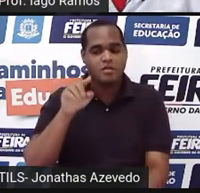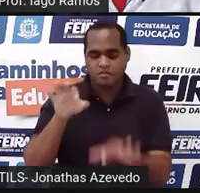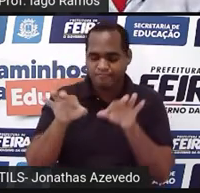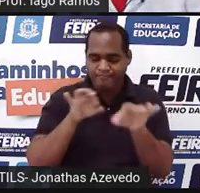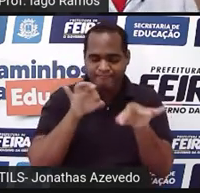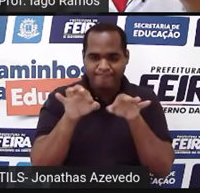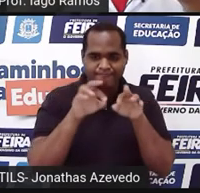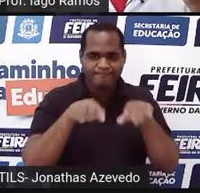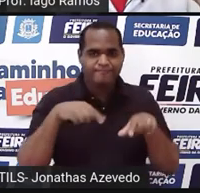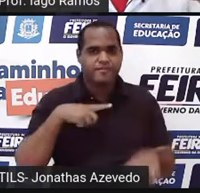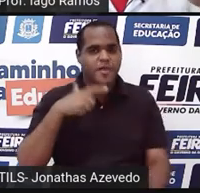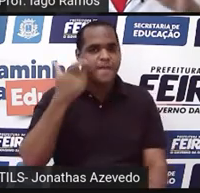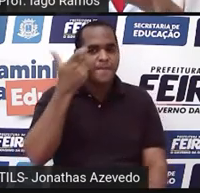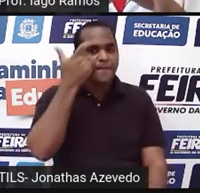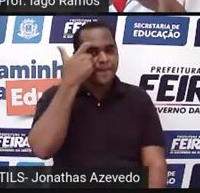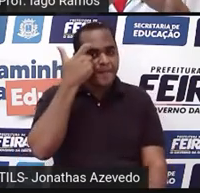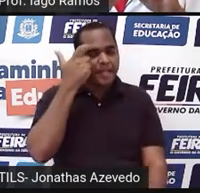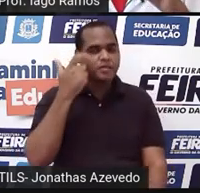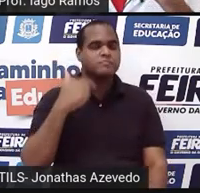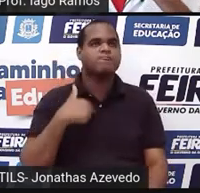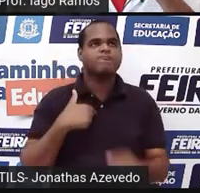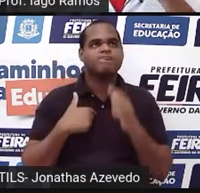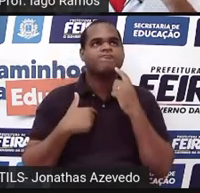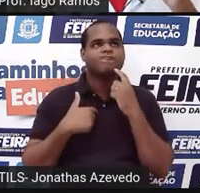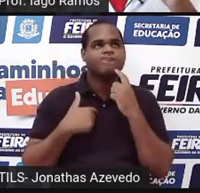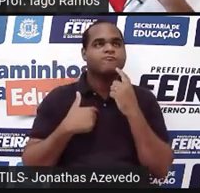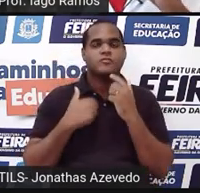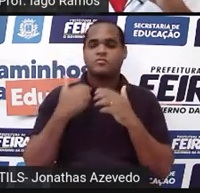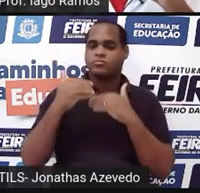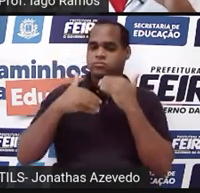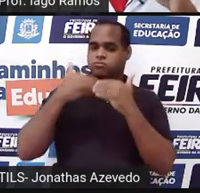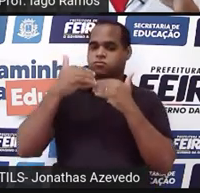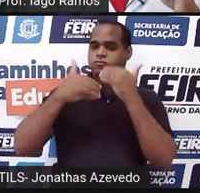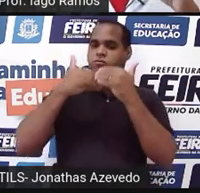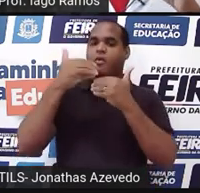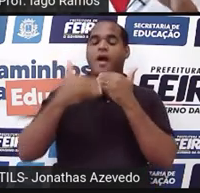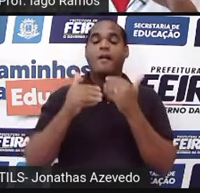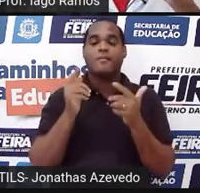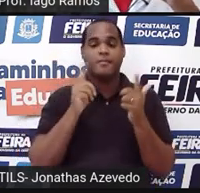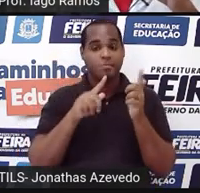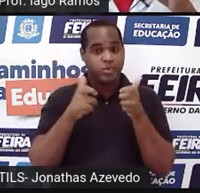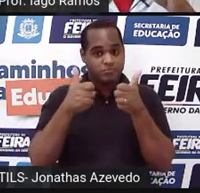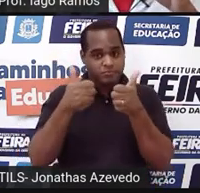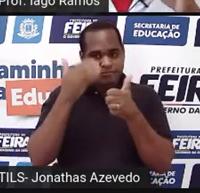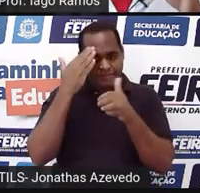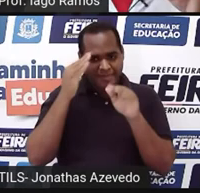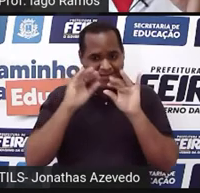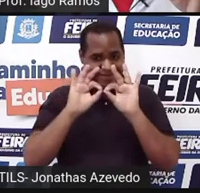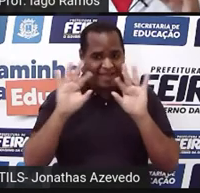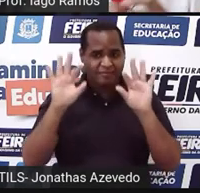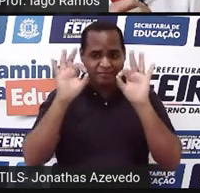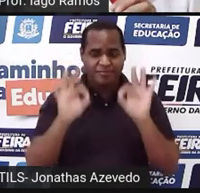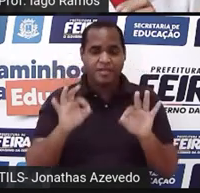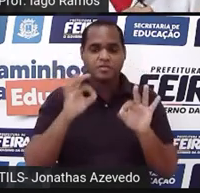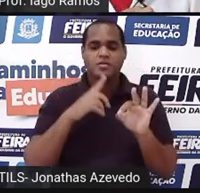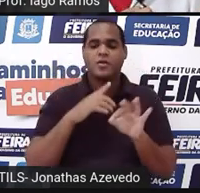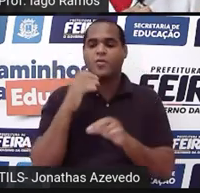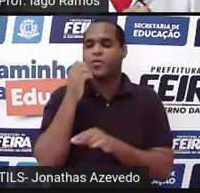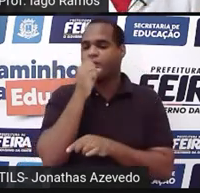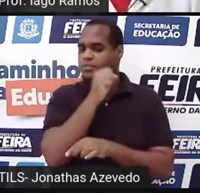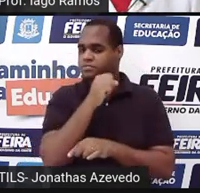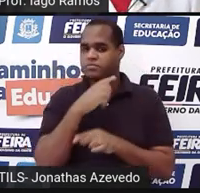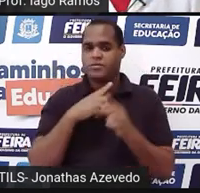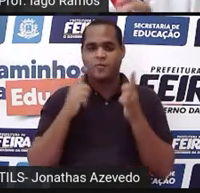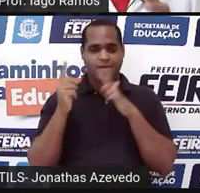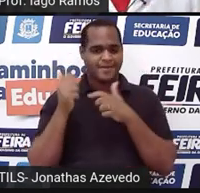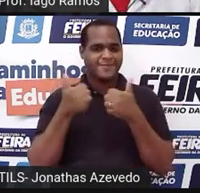E já faz todo esse processo. E ele, se bem feitinho, se a gente entendeu de fato, a gente faz isso com uma certa rapidez.